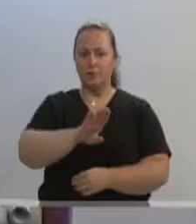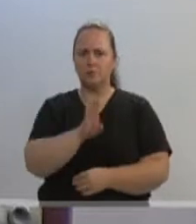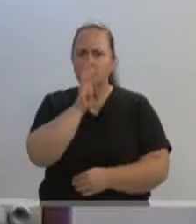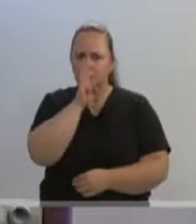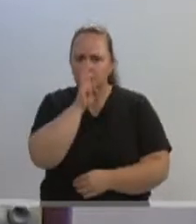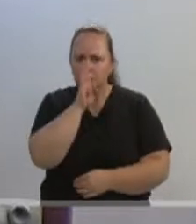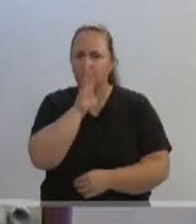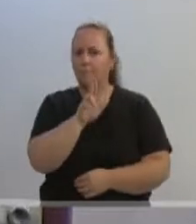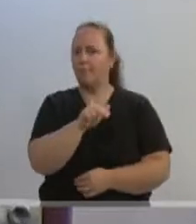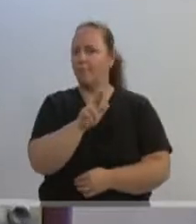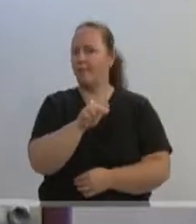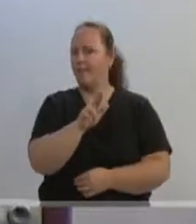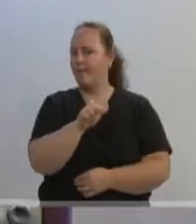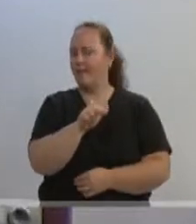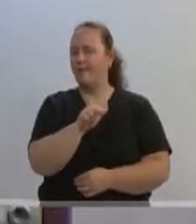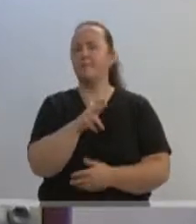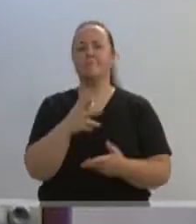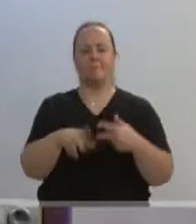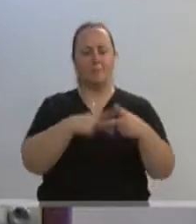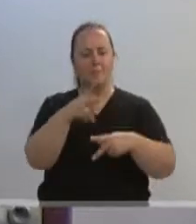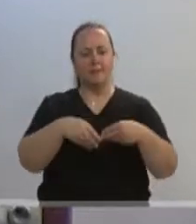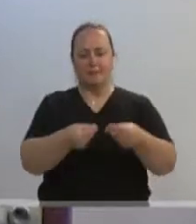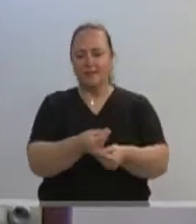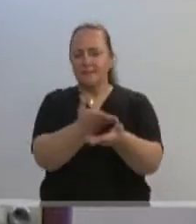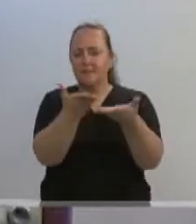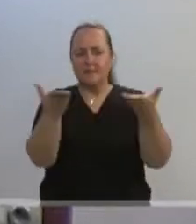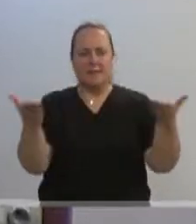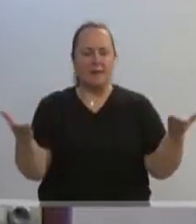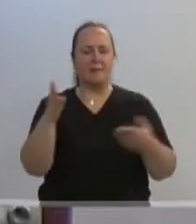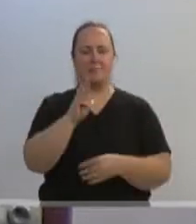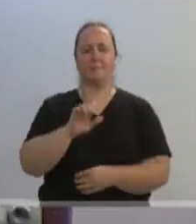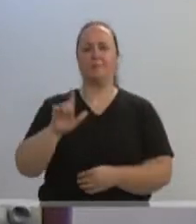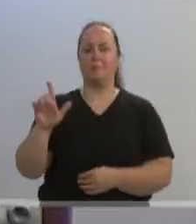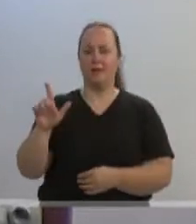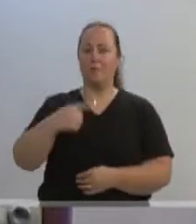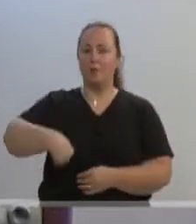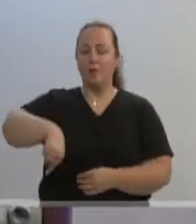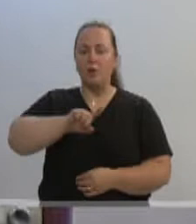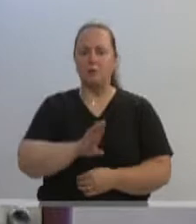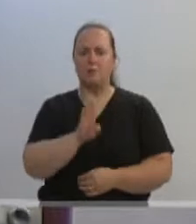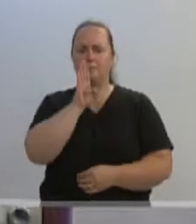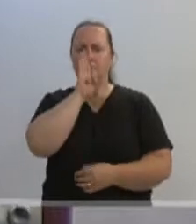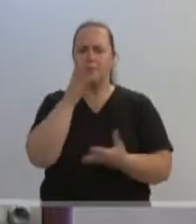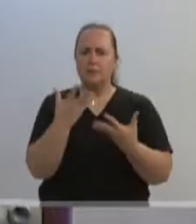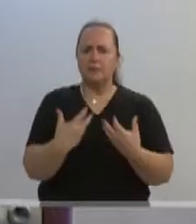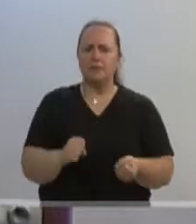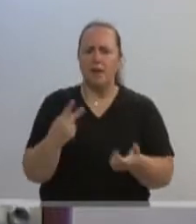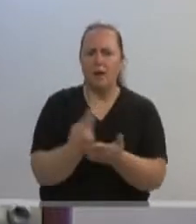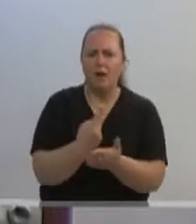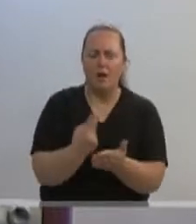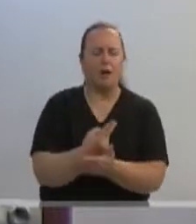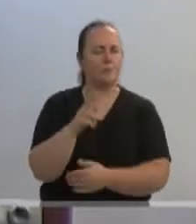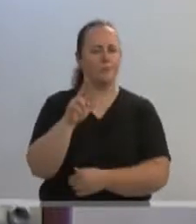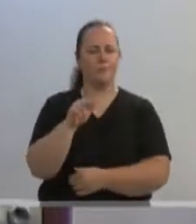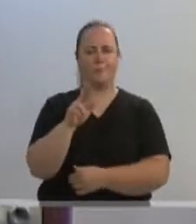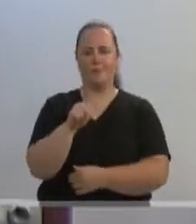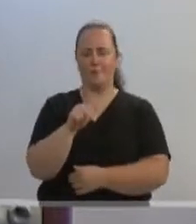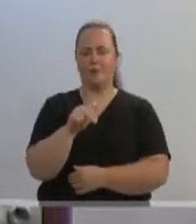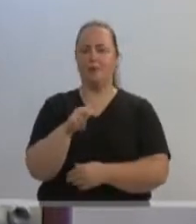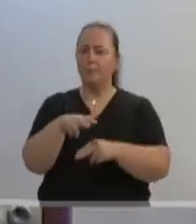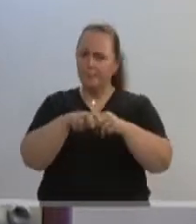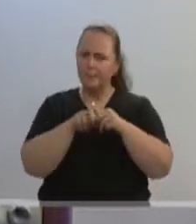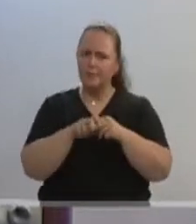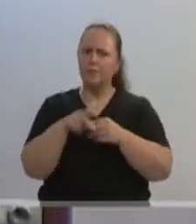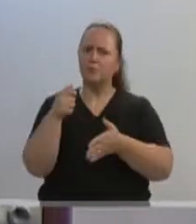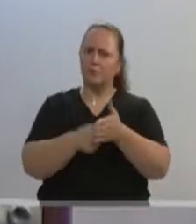nos conformar. Esse é o presente que nós temos que dar à nossa cidade, de não nos conformar aos erros que aí estão. Então, cobrem